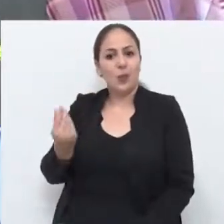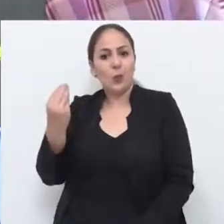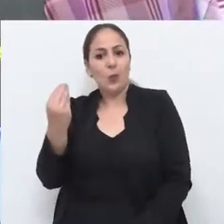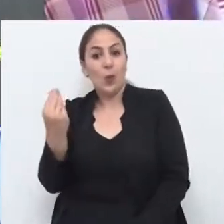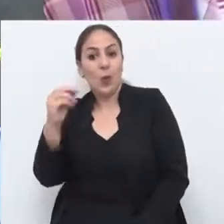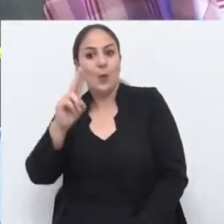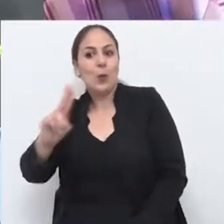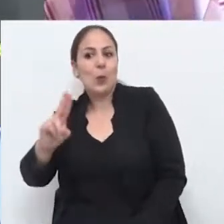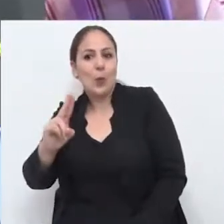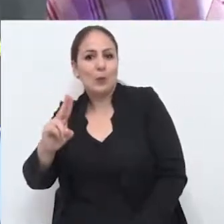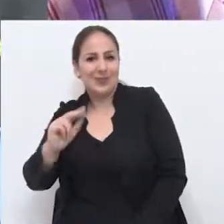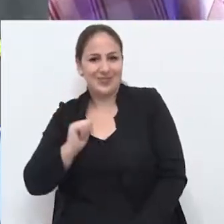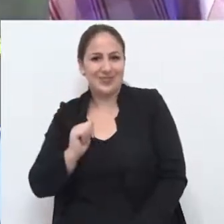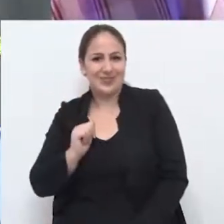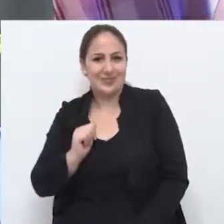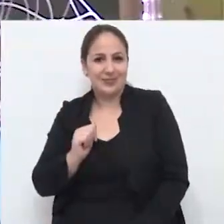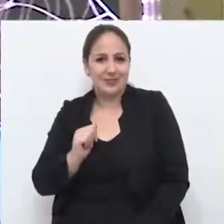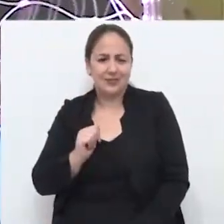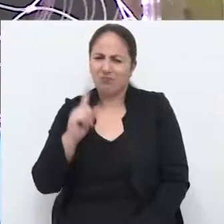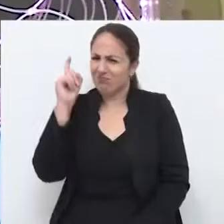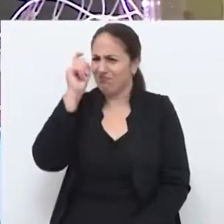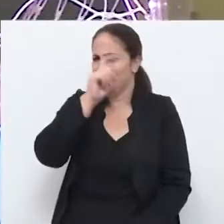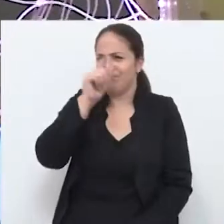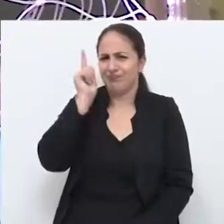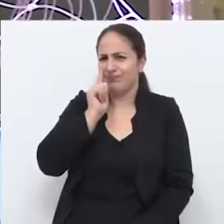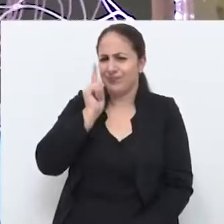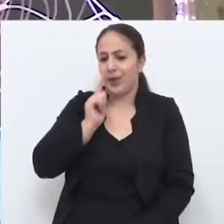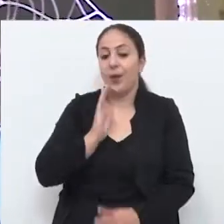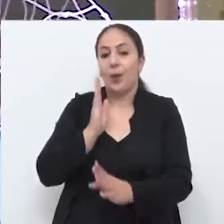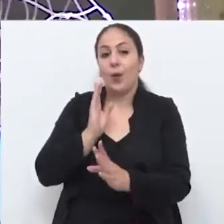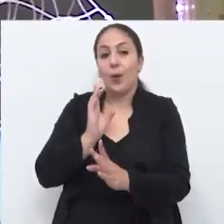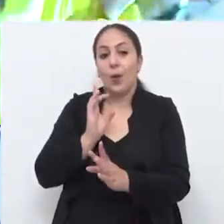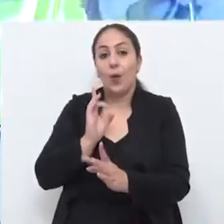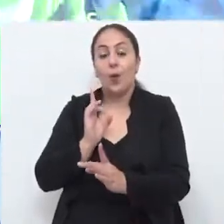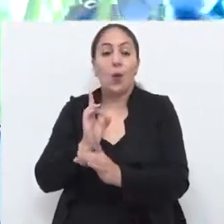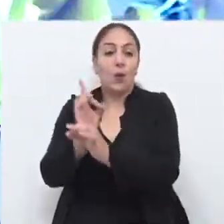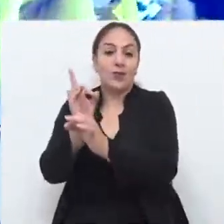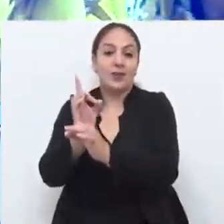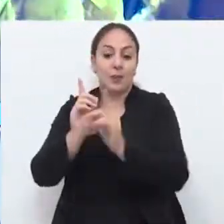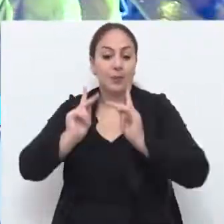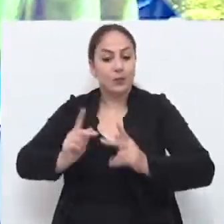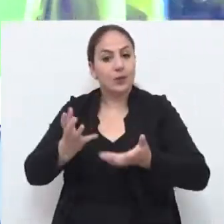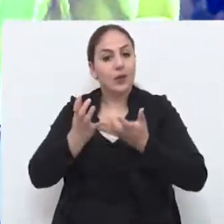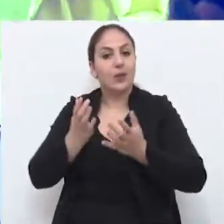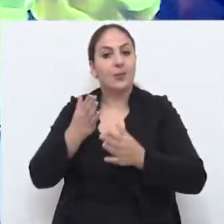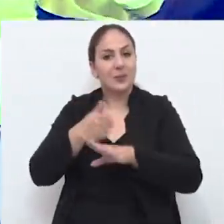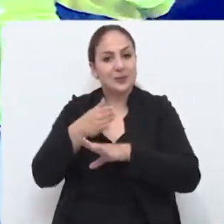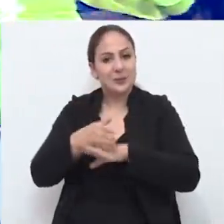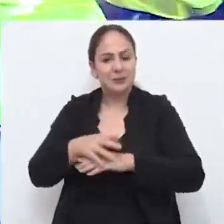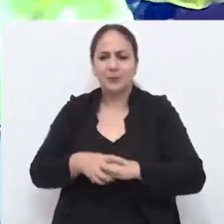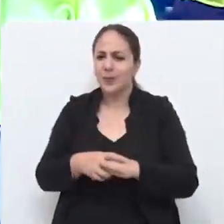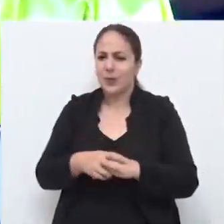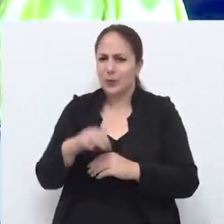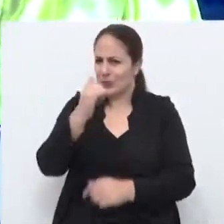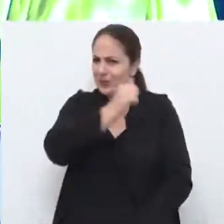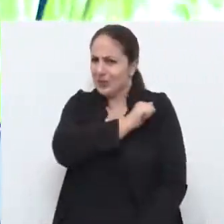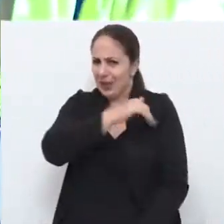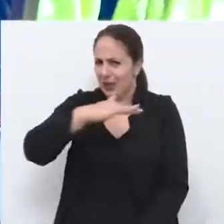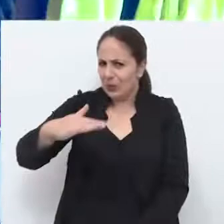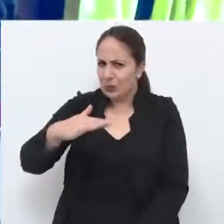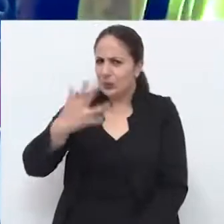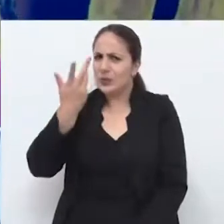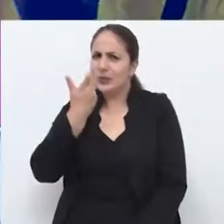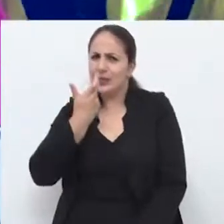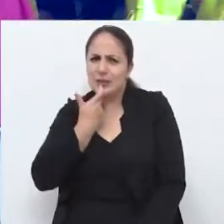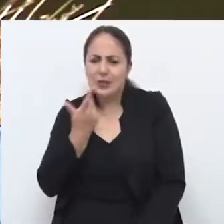coloque na lista. Entende? Então, não é difícil encontrar os que queiram participar. Os